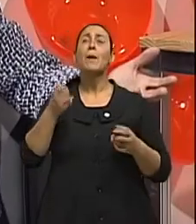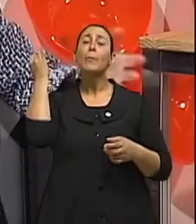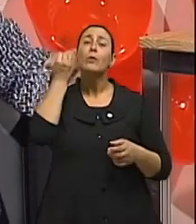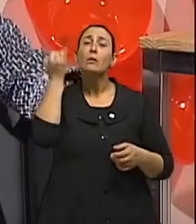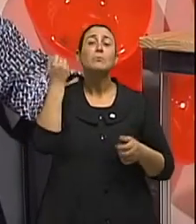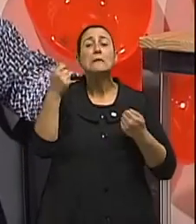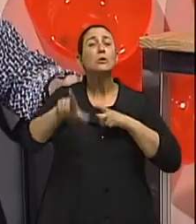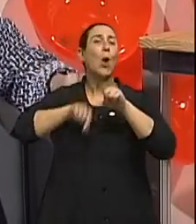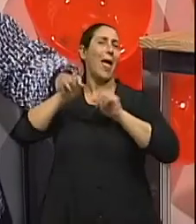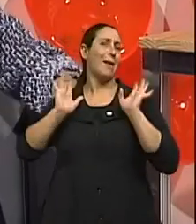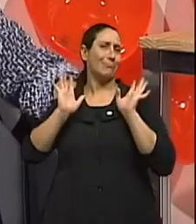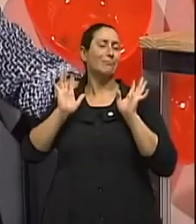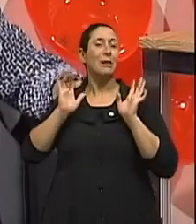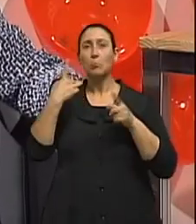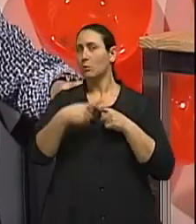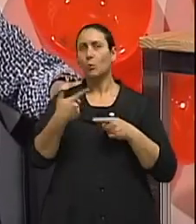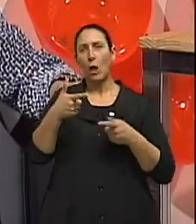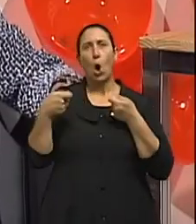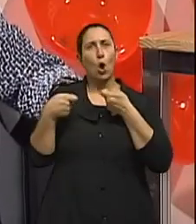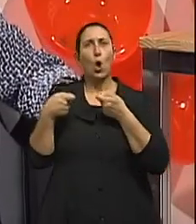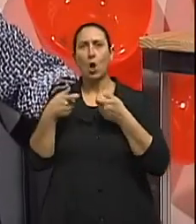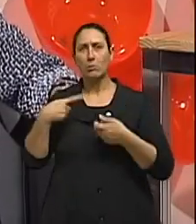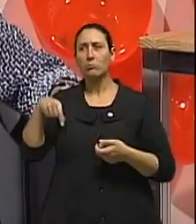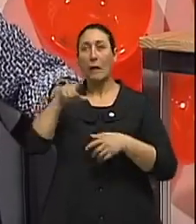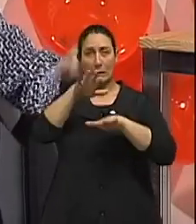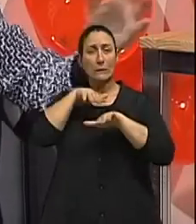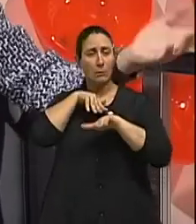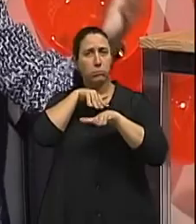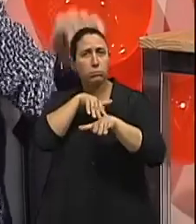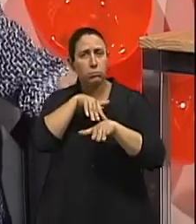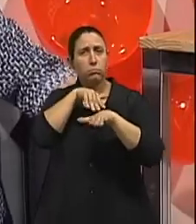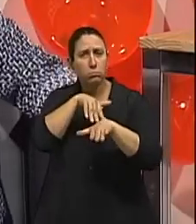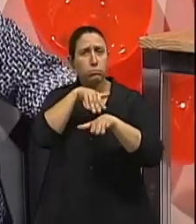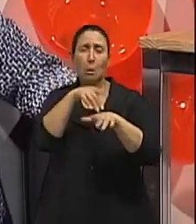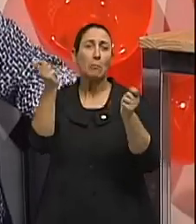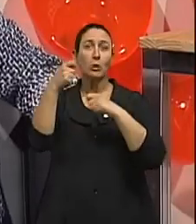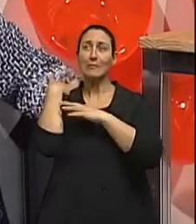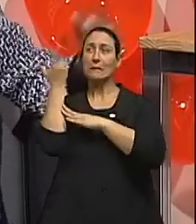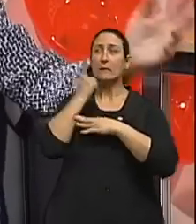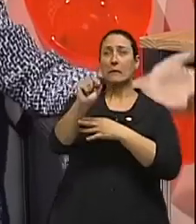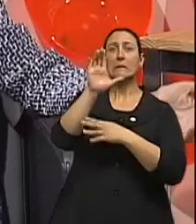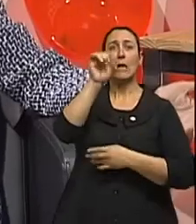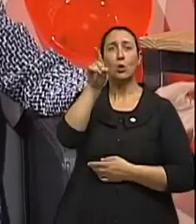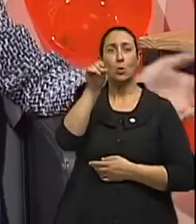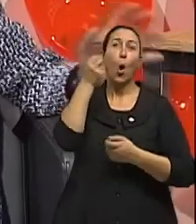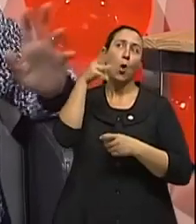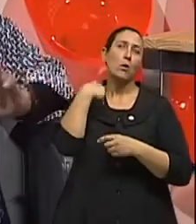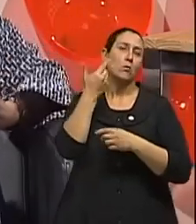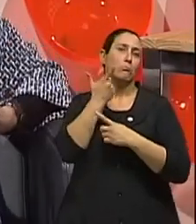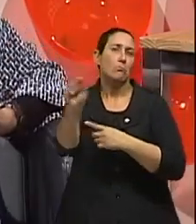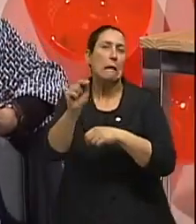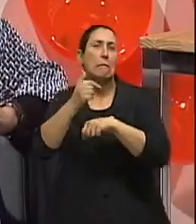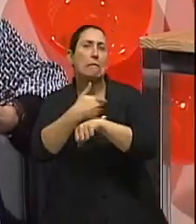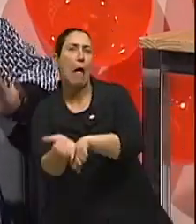uma questão de escolha, porque nós não temos um controle direto sobre o trânsito. Nós podemos sair mais cedo, sair mais tarde, pegar